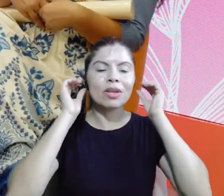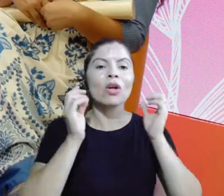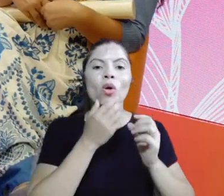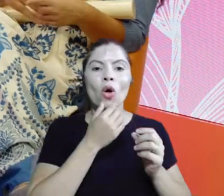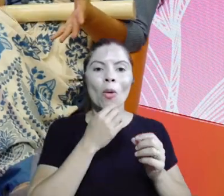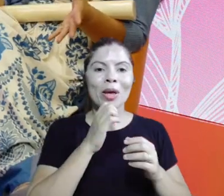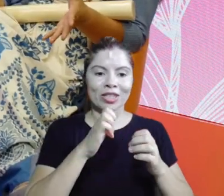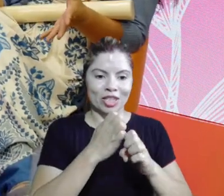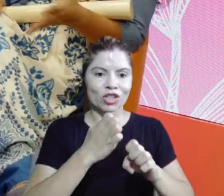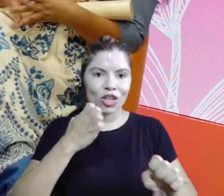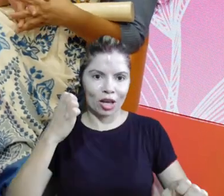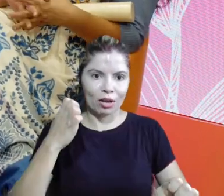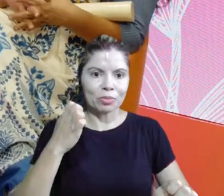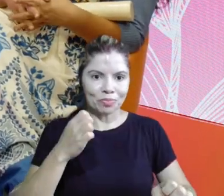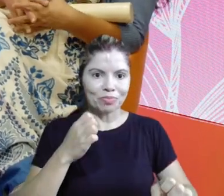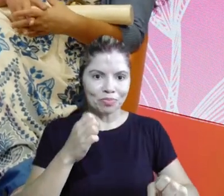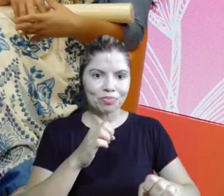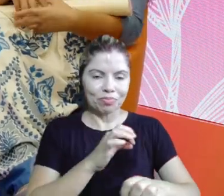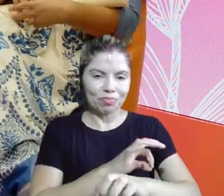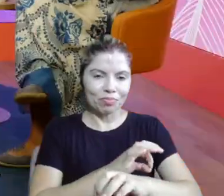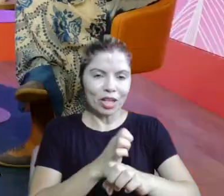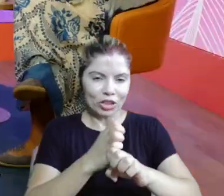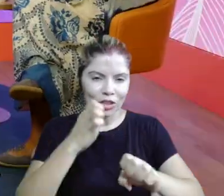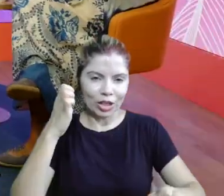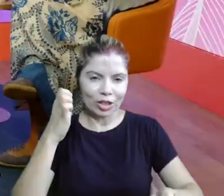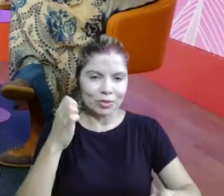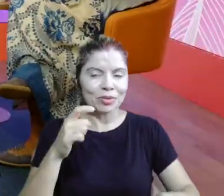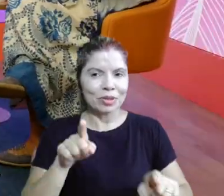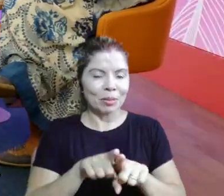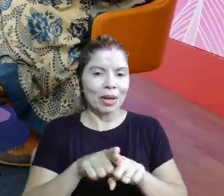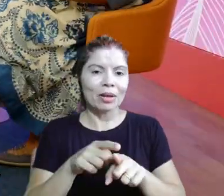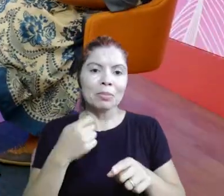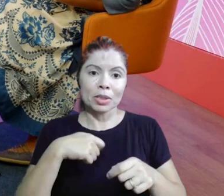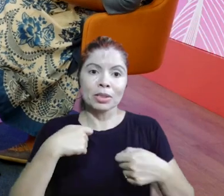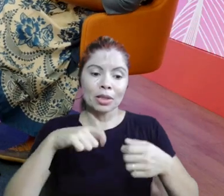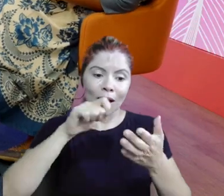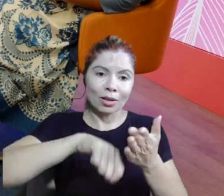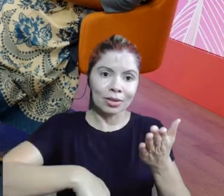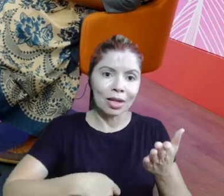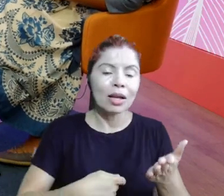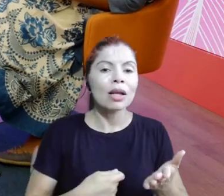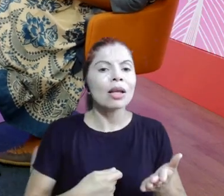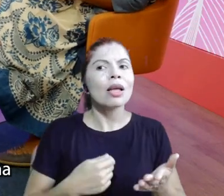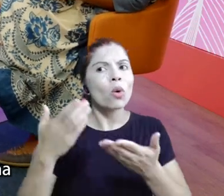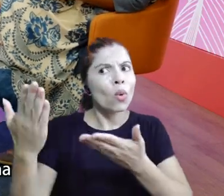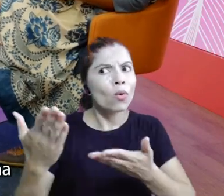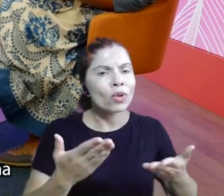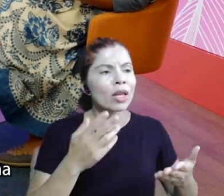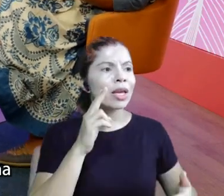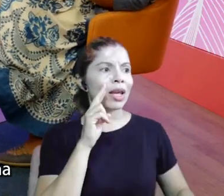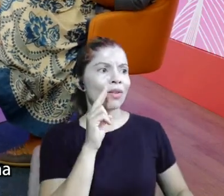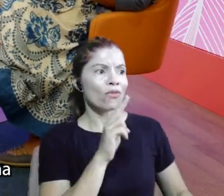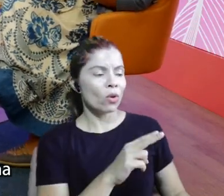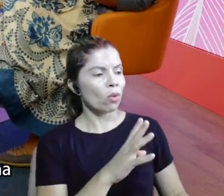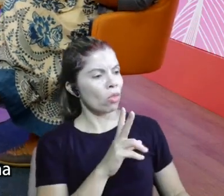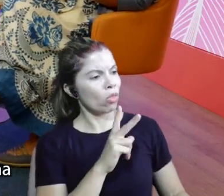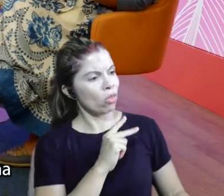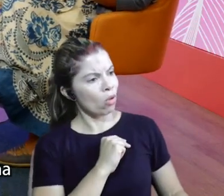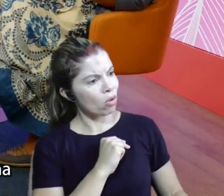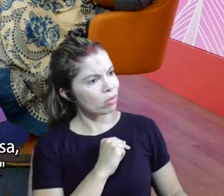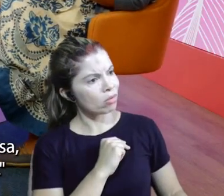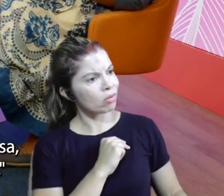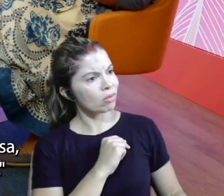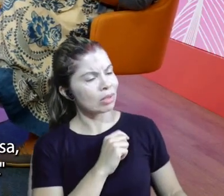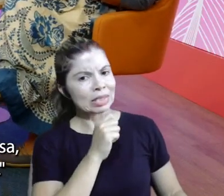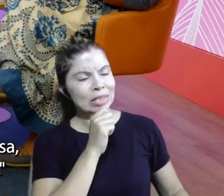projeto está super feliz. Não, ele falou assim, você pode dar uma aula para a gente de aproveitamento disso? dele, nossa, ele foi lá, ele viu como